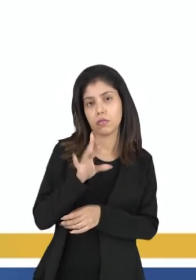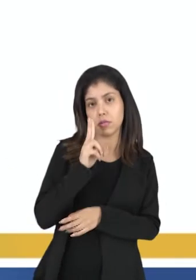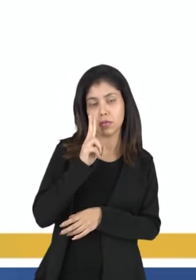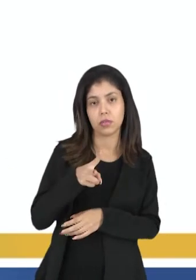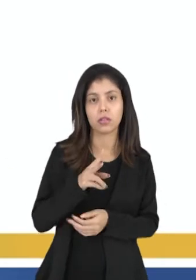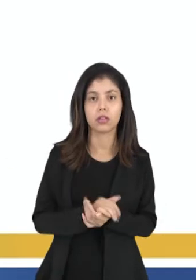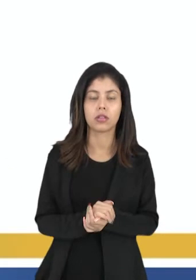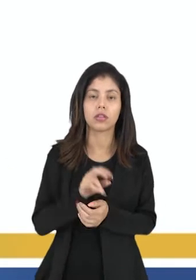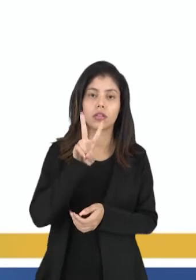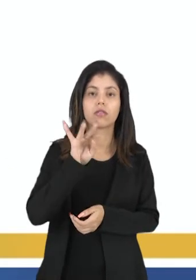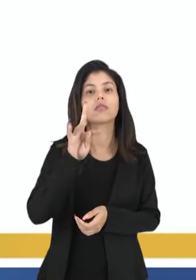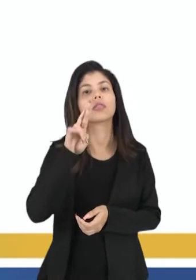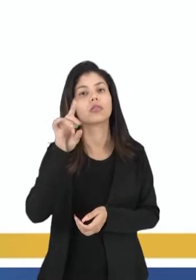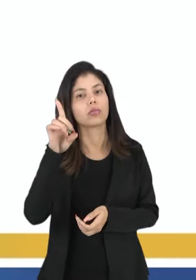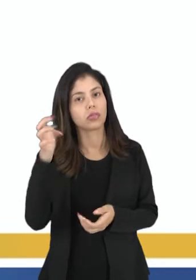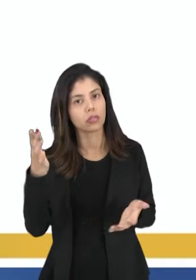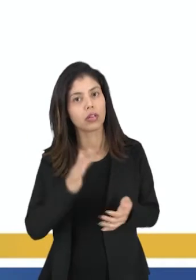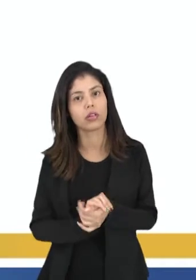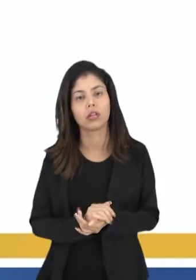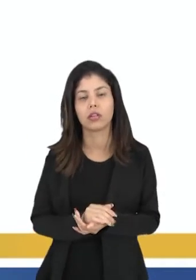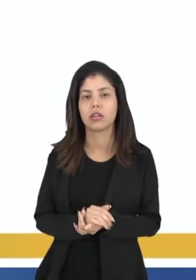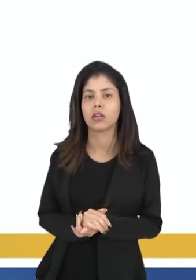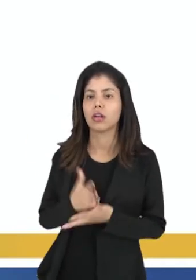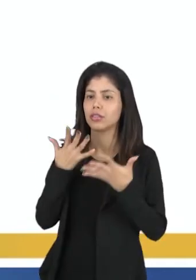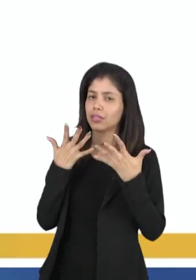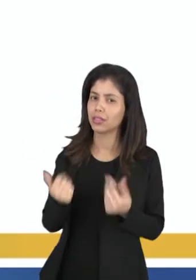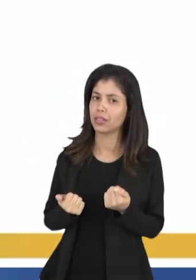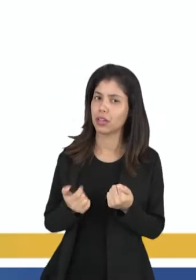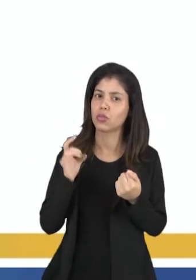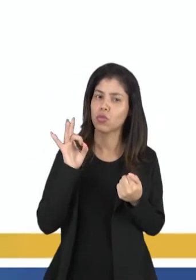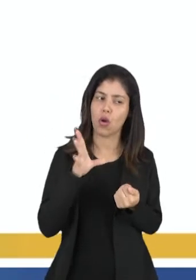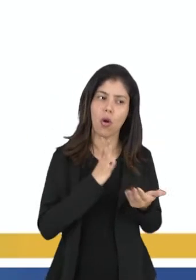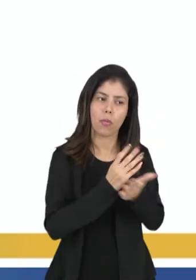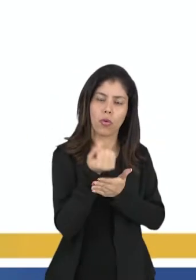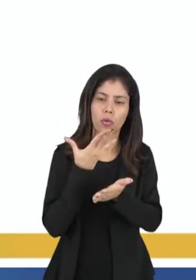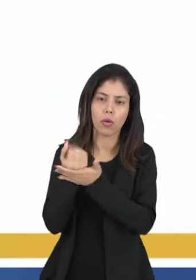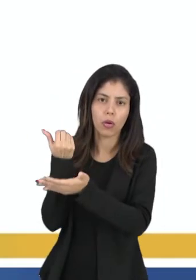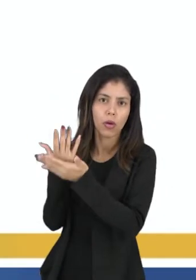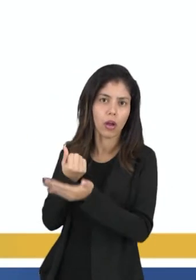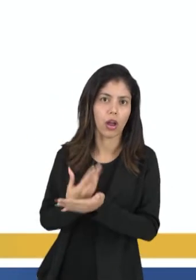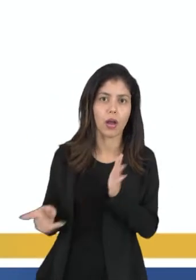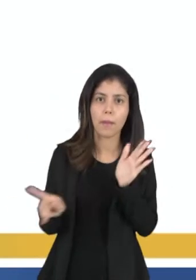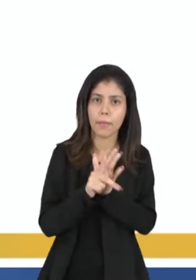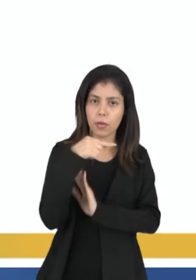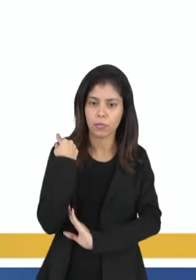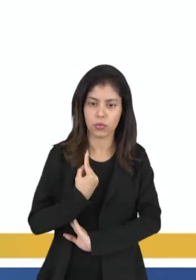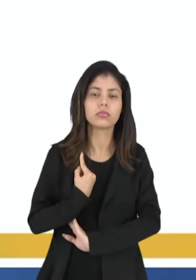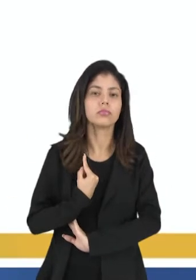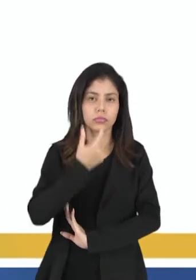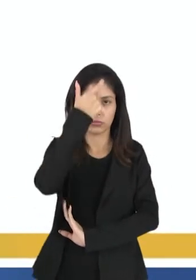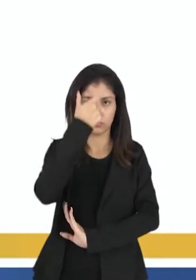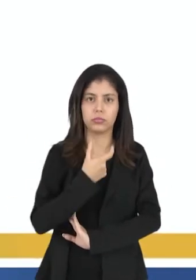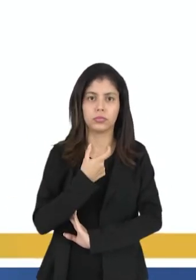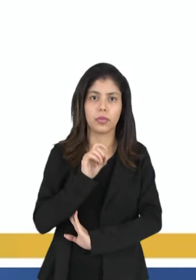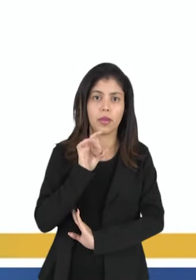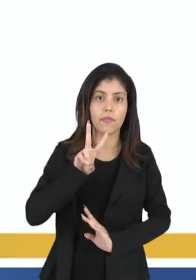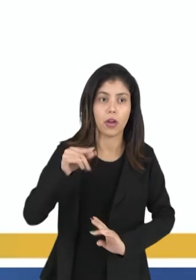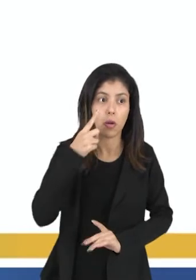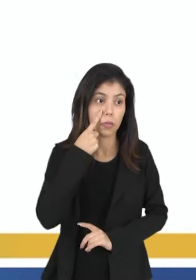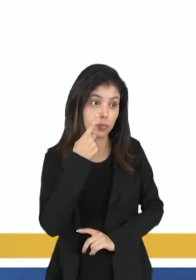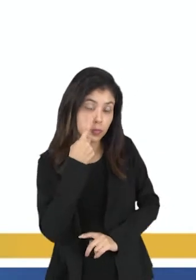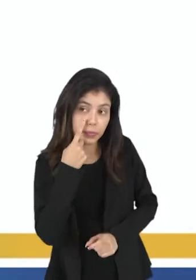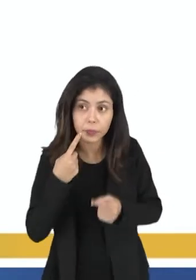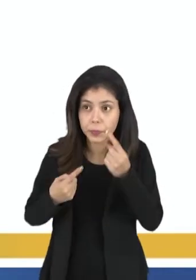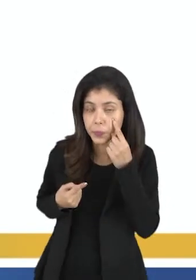de virtude dele, ele não vai ser a favor de quem só busca o interesse próprio. Não, ele vai olhar para a poli e vai